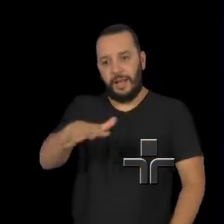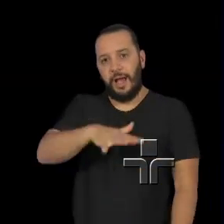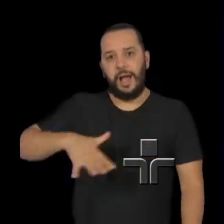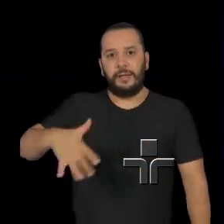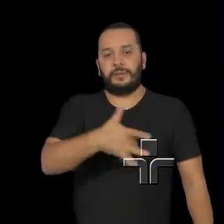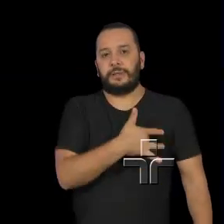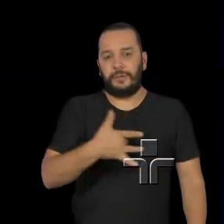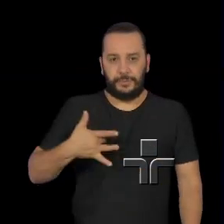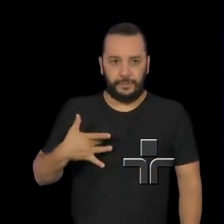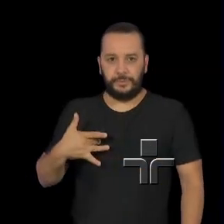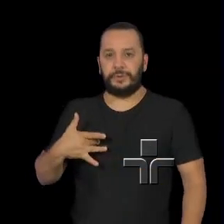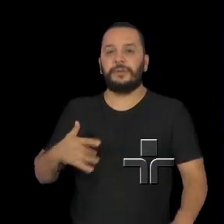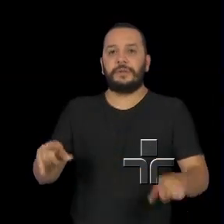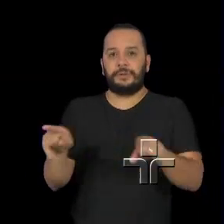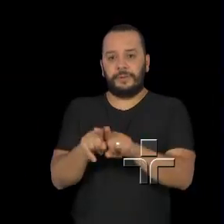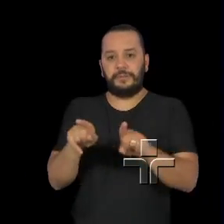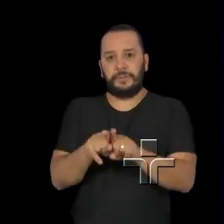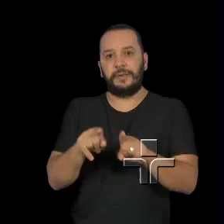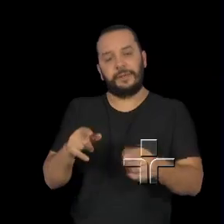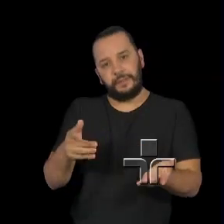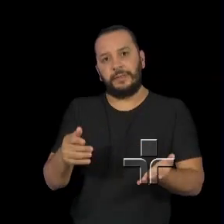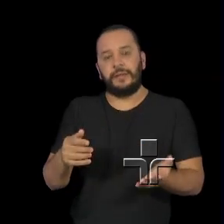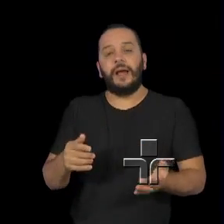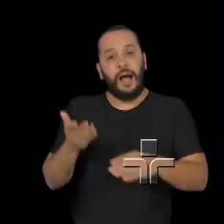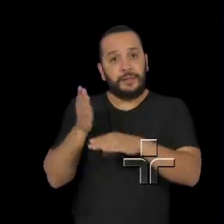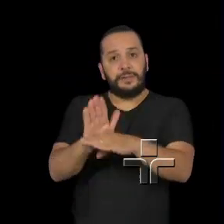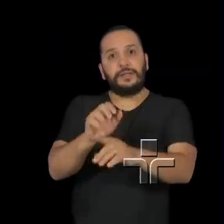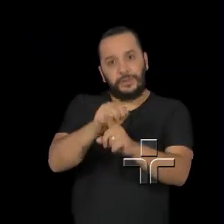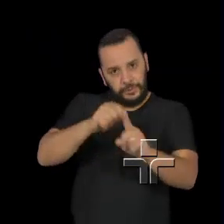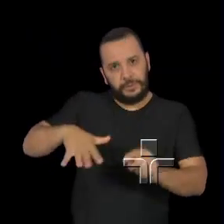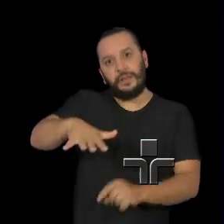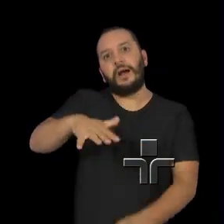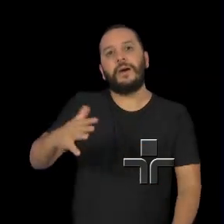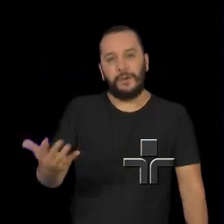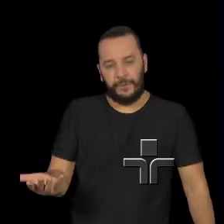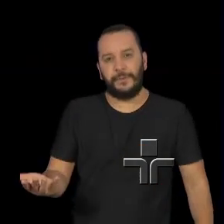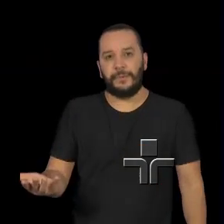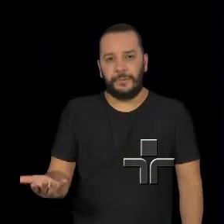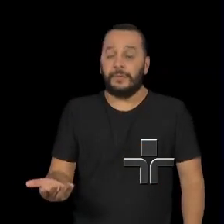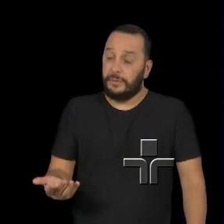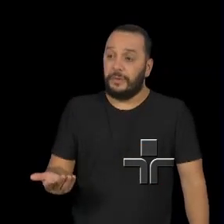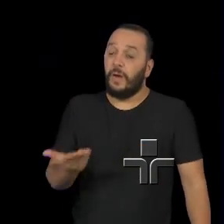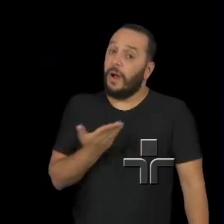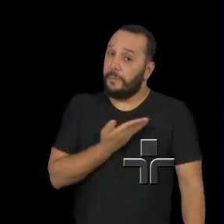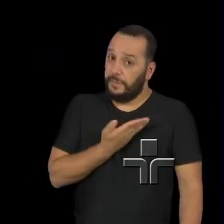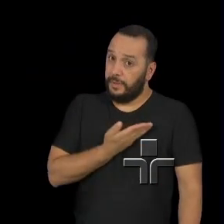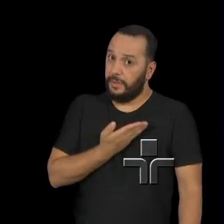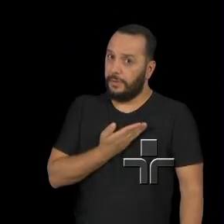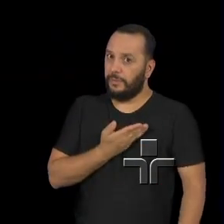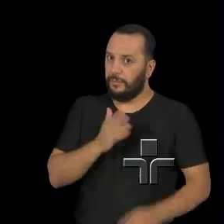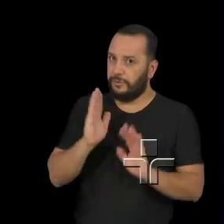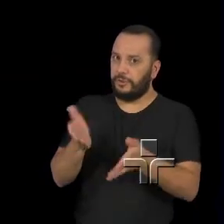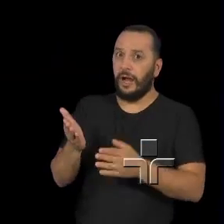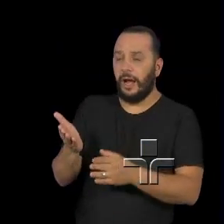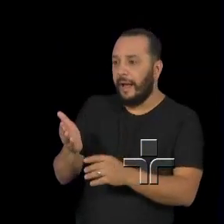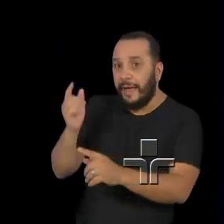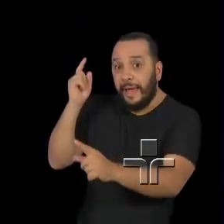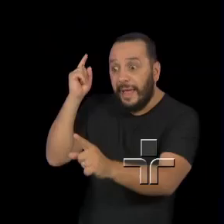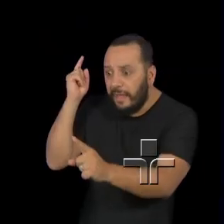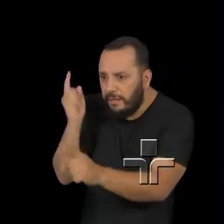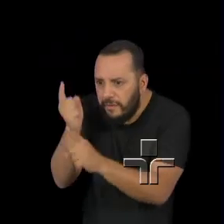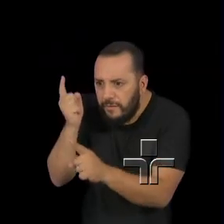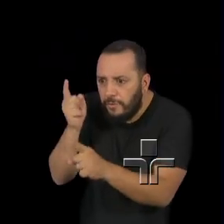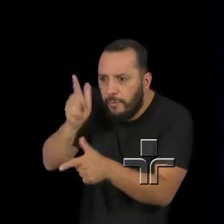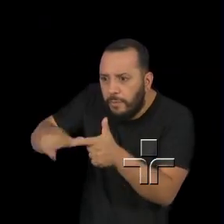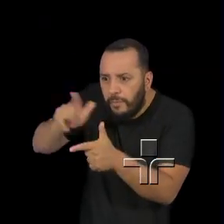na assistência social. Então, o colega que identifica a demanda e começa a atuar, ele acaba